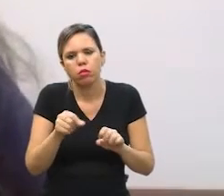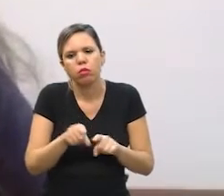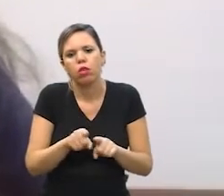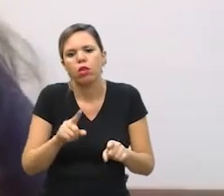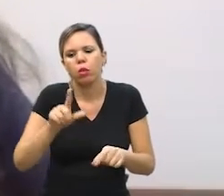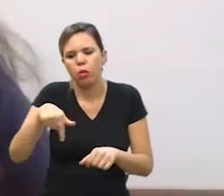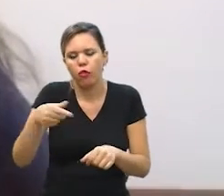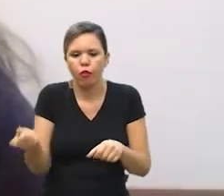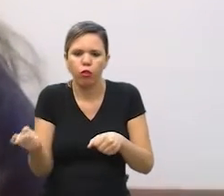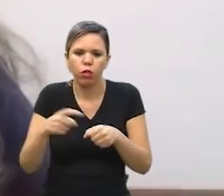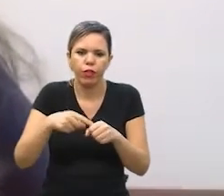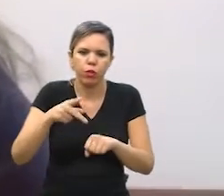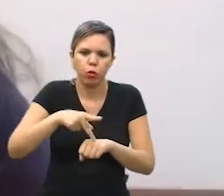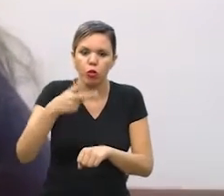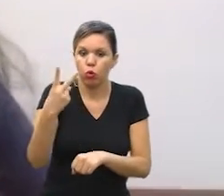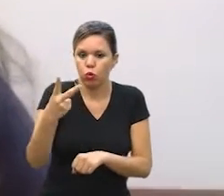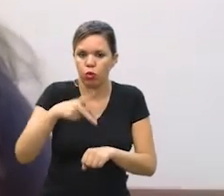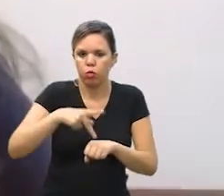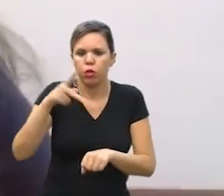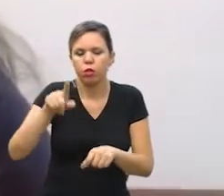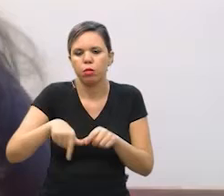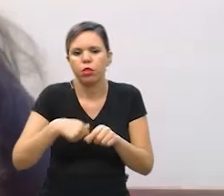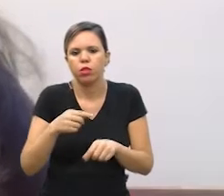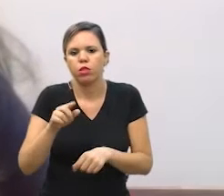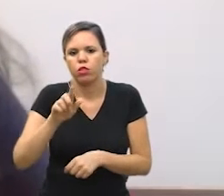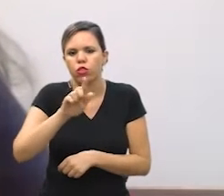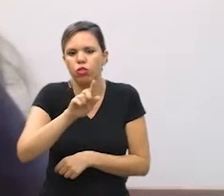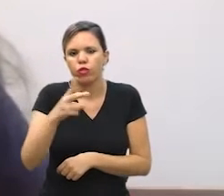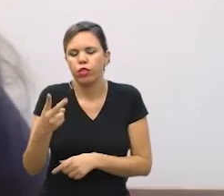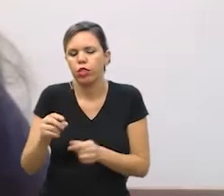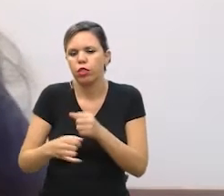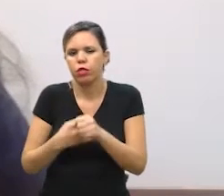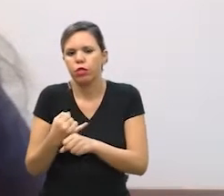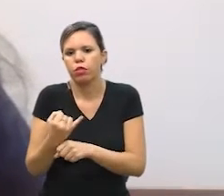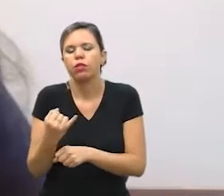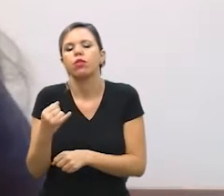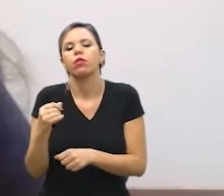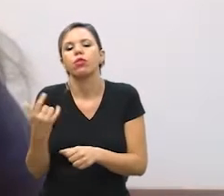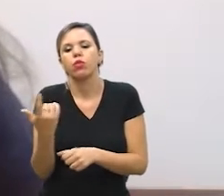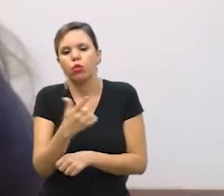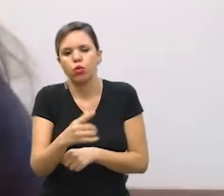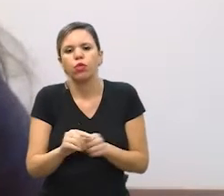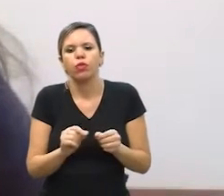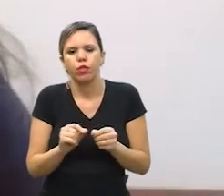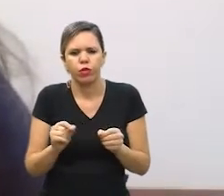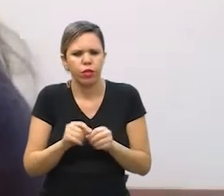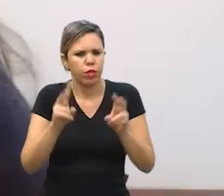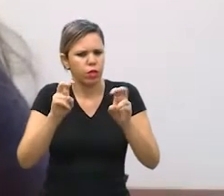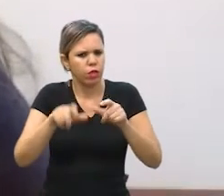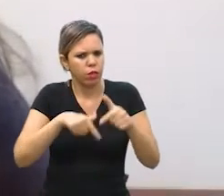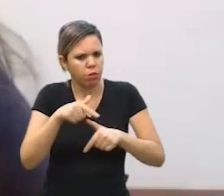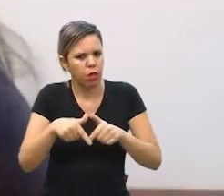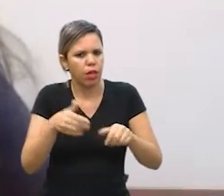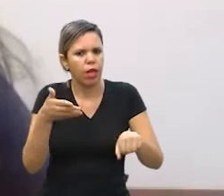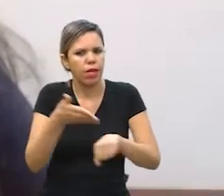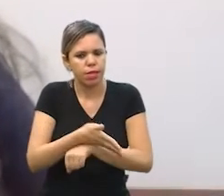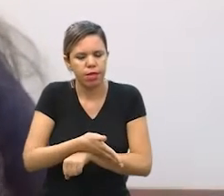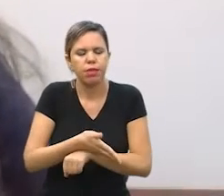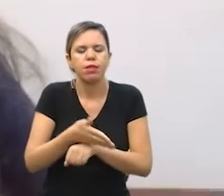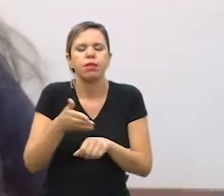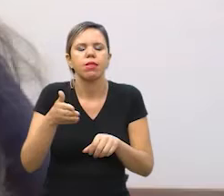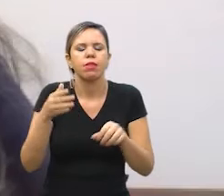-graduação depois fiz na verdade duas pós-graduações uma GV e uma no Einstein e entendi que eu queria trabalhar o tema de acesso à saúde